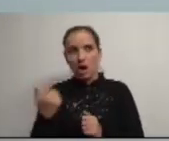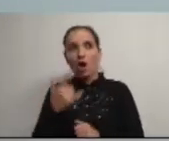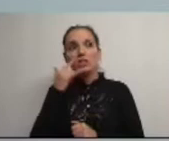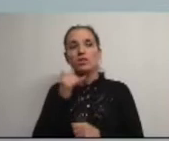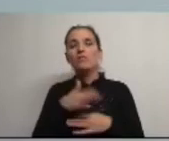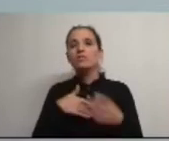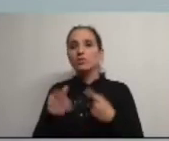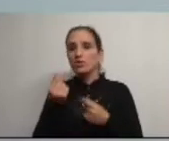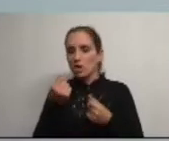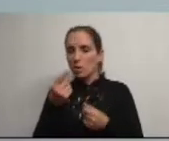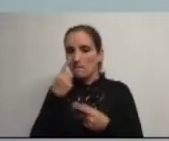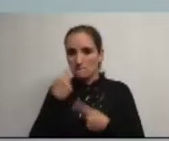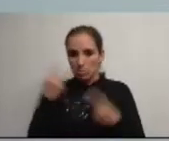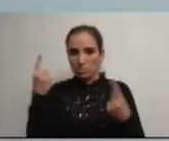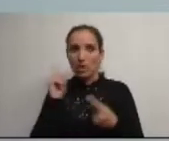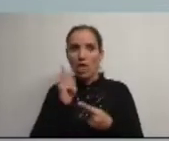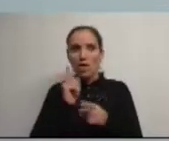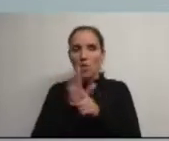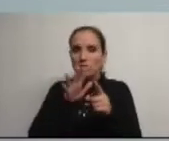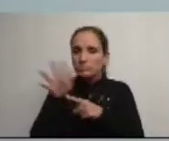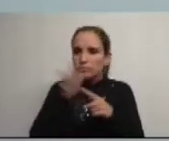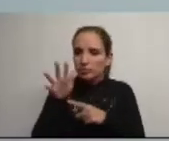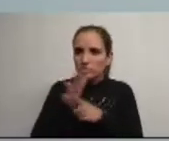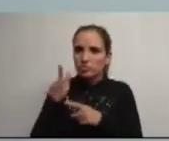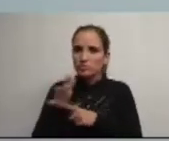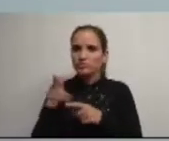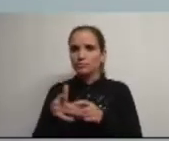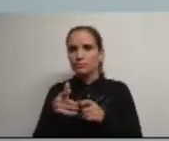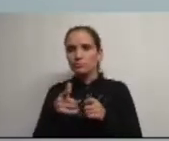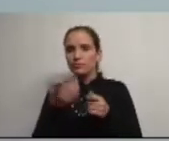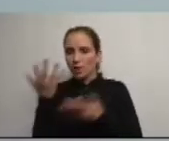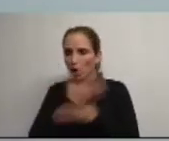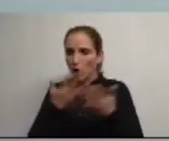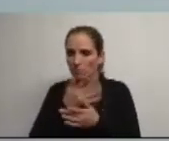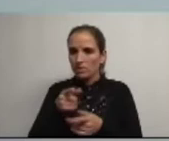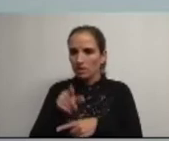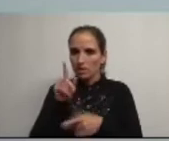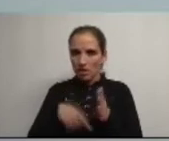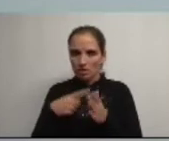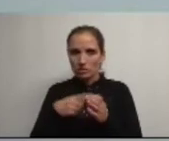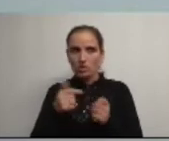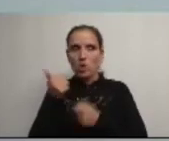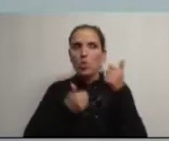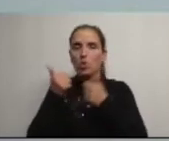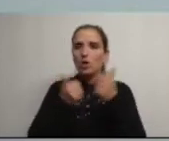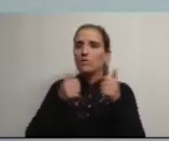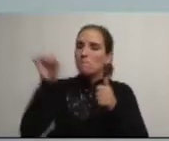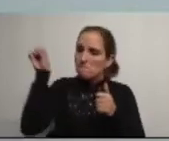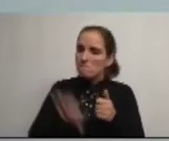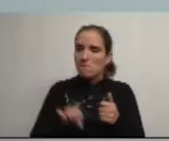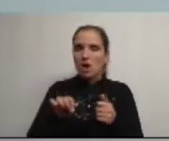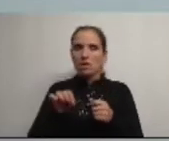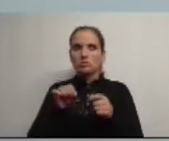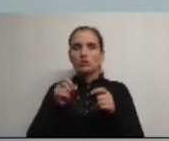fazer com dinheiros públicos é interferir desajustadamente na economia local concorrendo de forma desleal